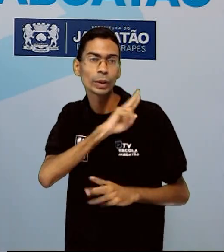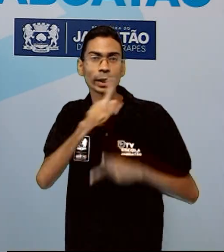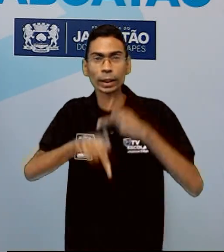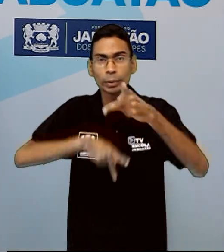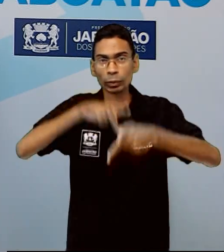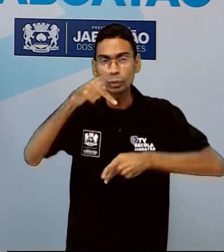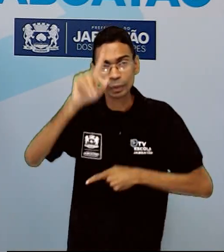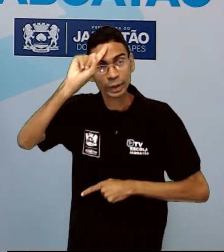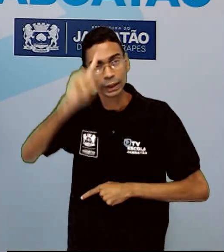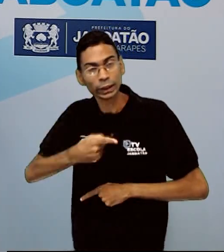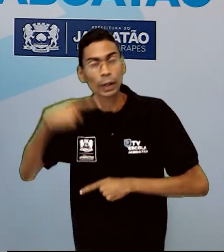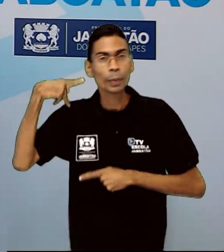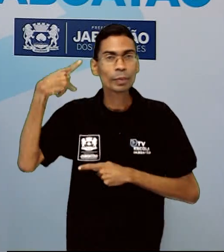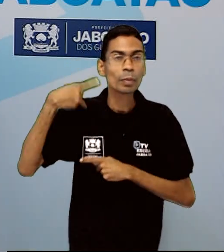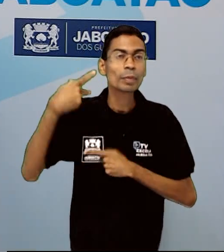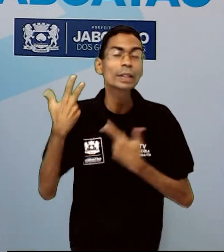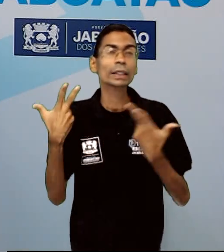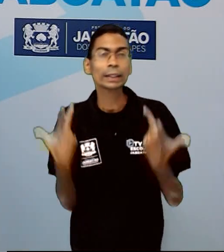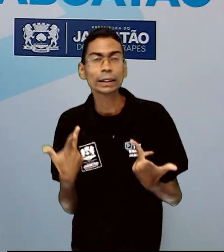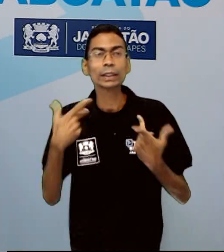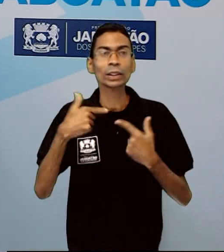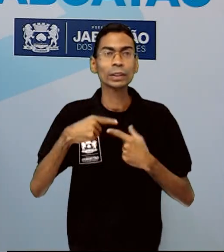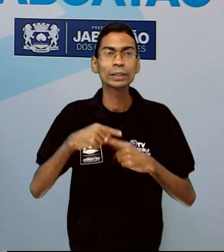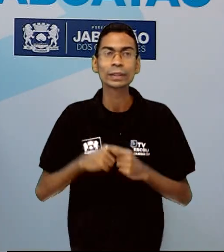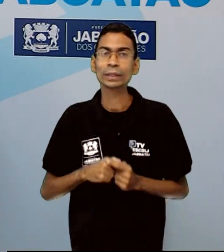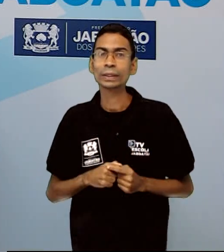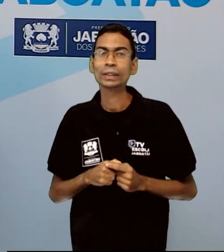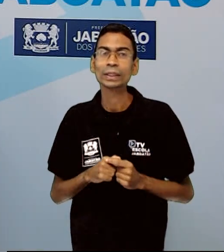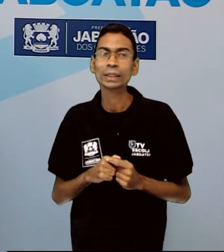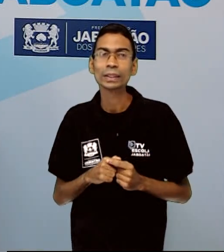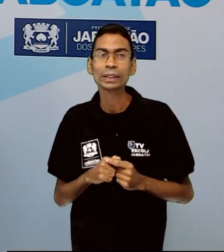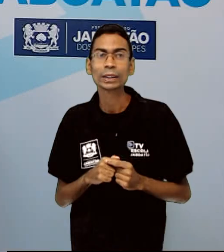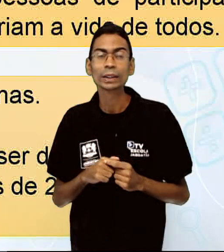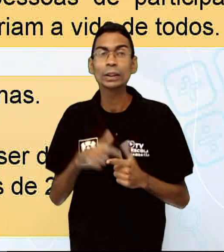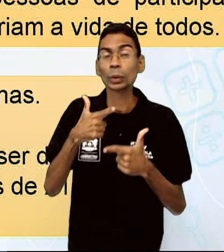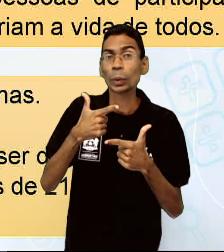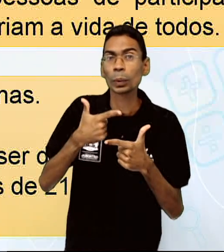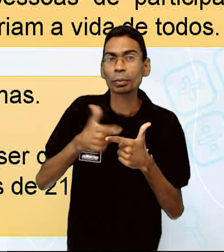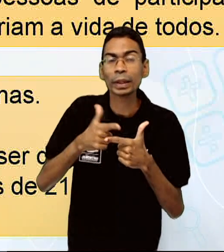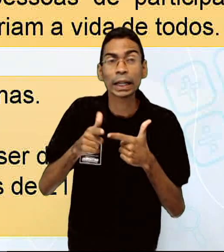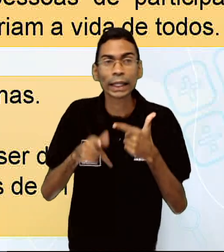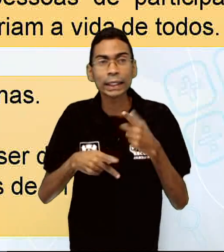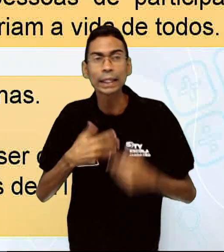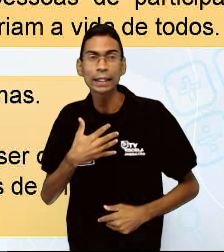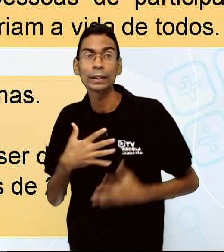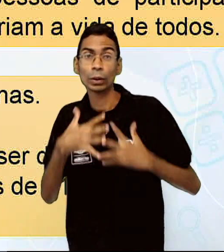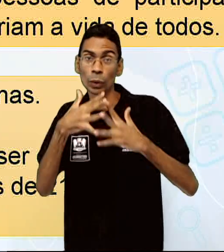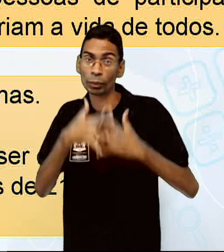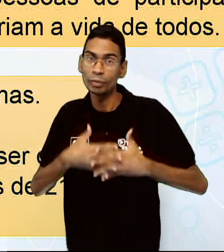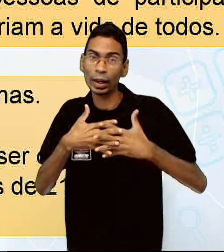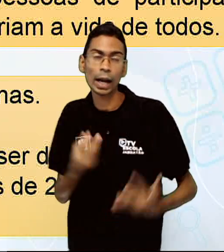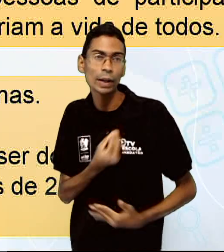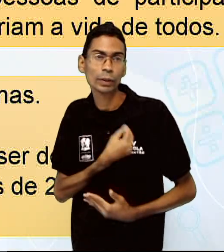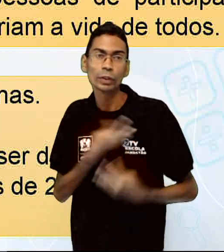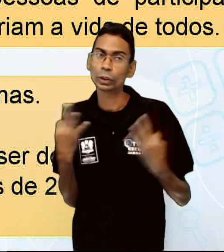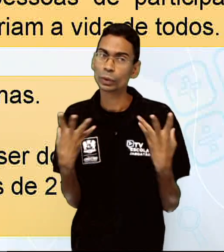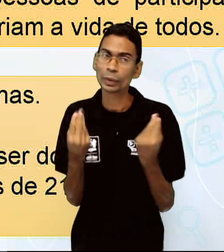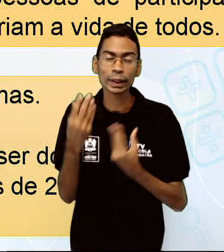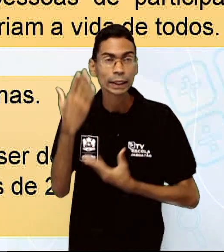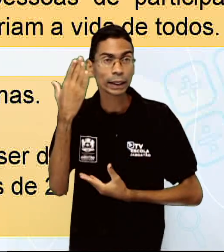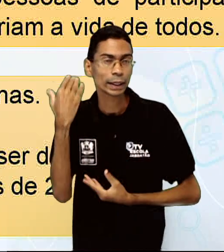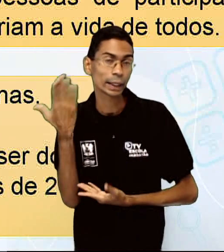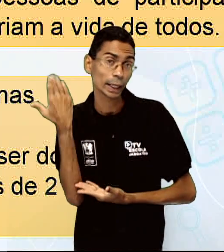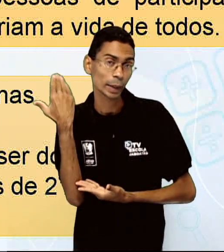decisões políticas que afatariam a vida de todos. Mas naquela época, nem todos eram